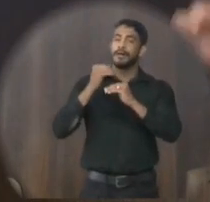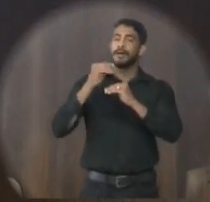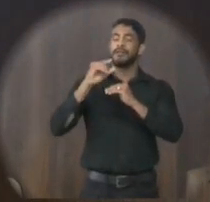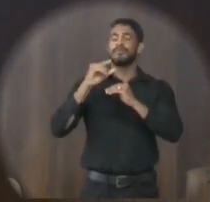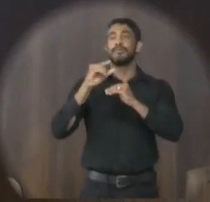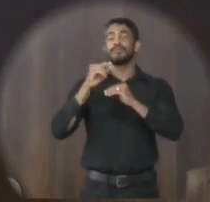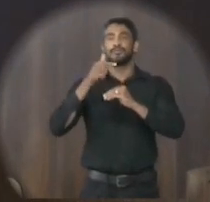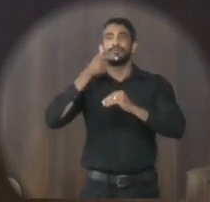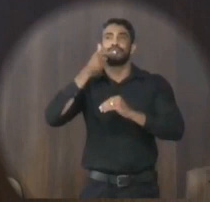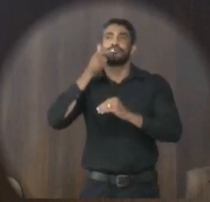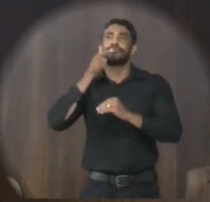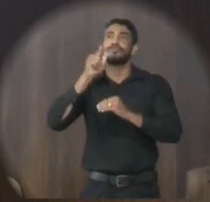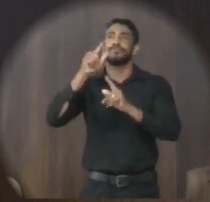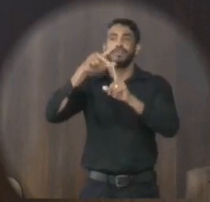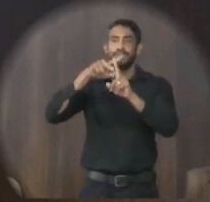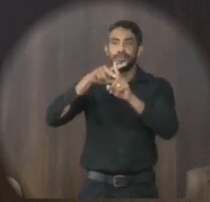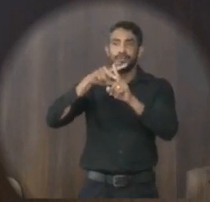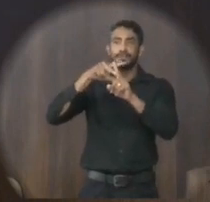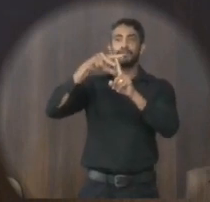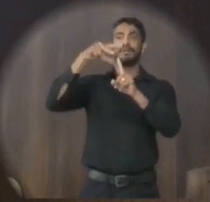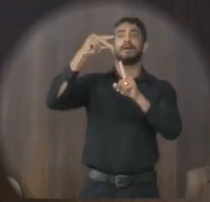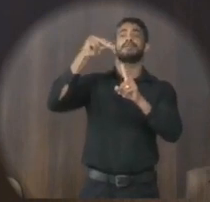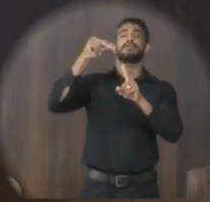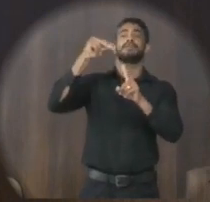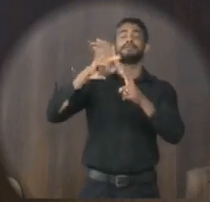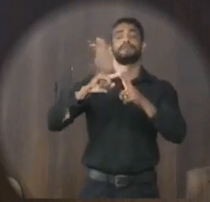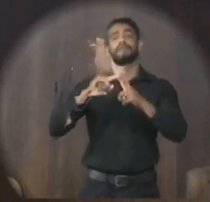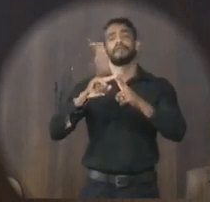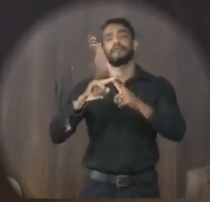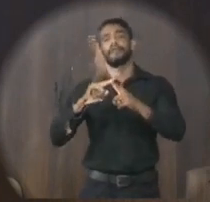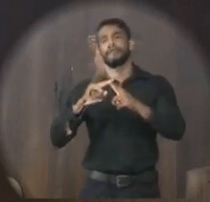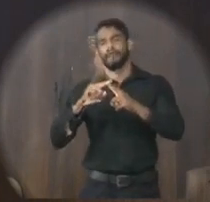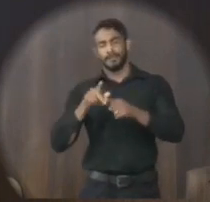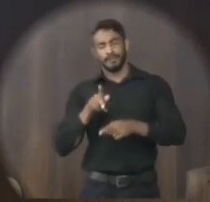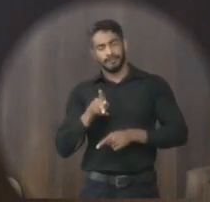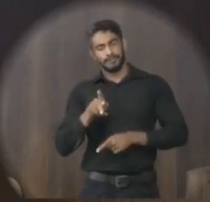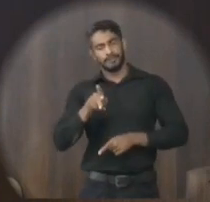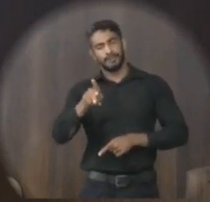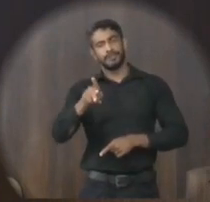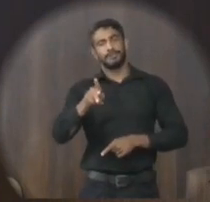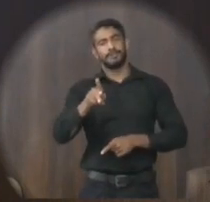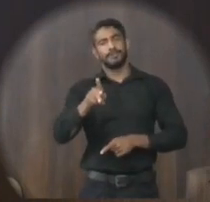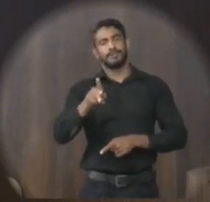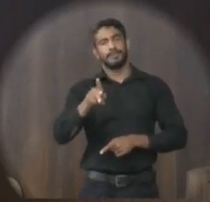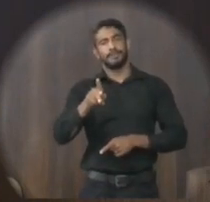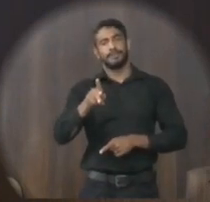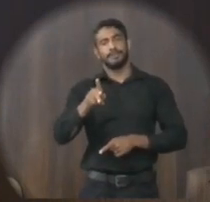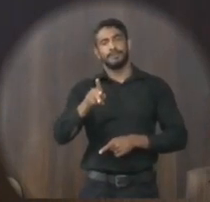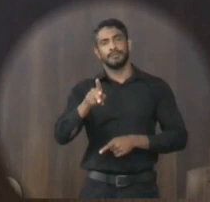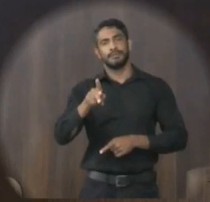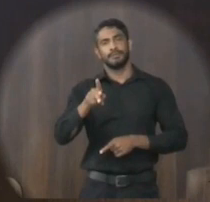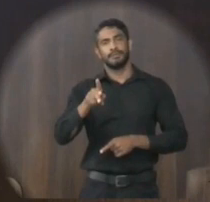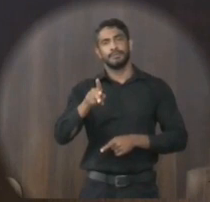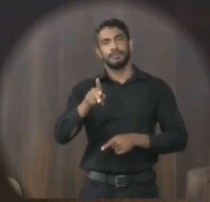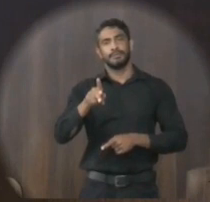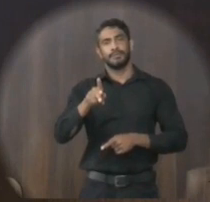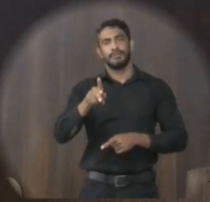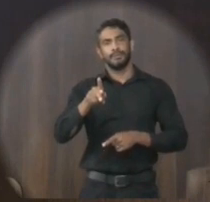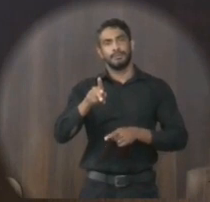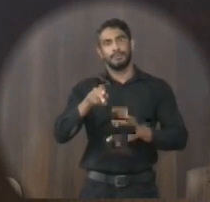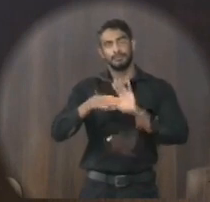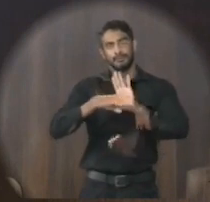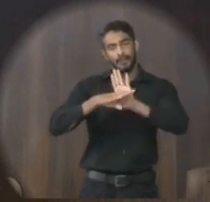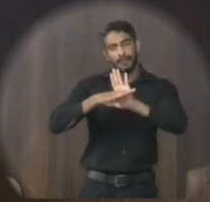reestabelecendo e dando continuidade na condução de nossas